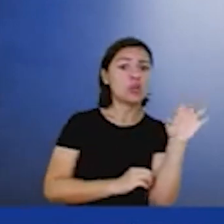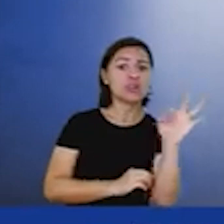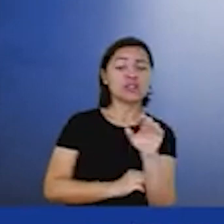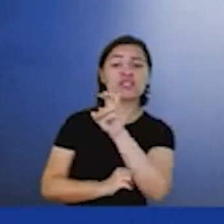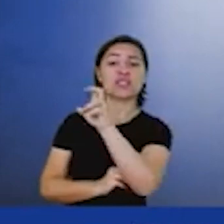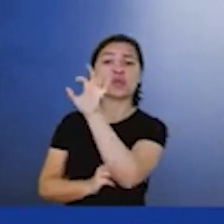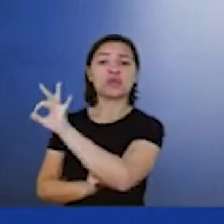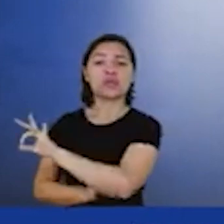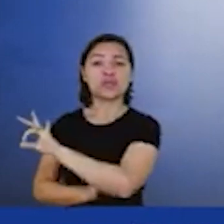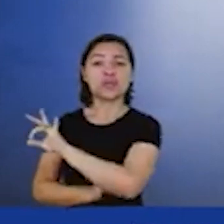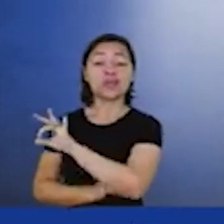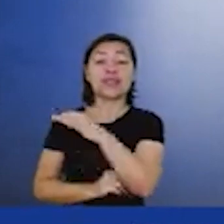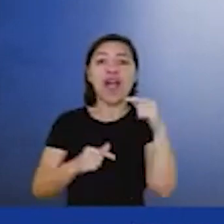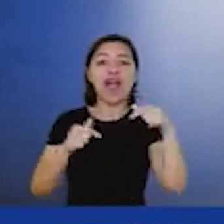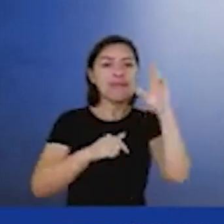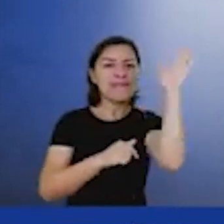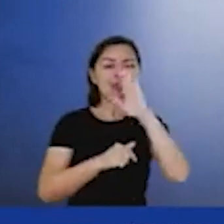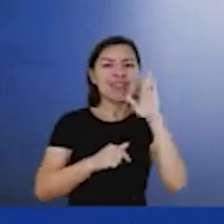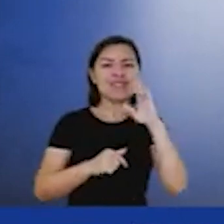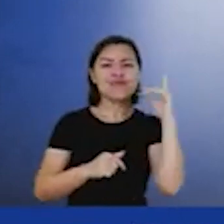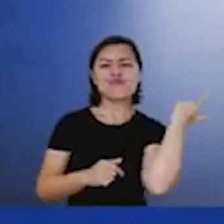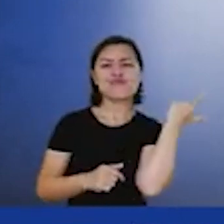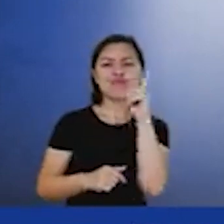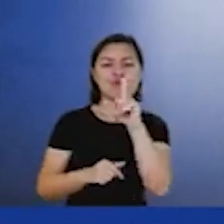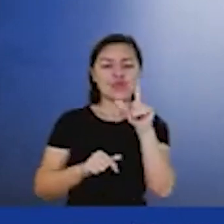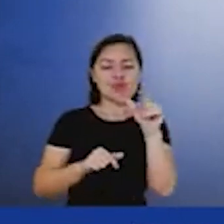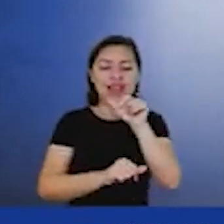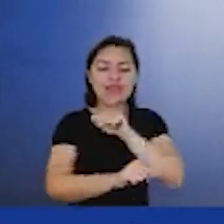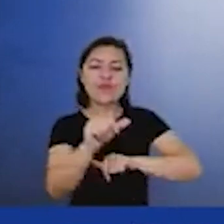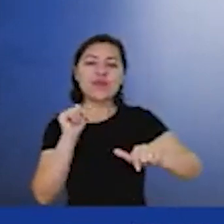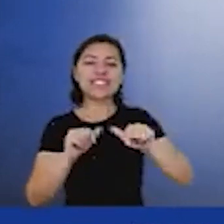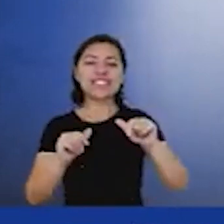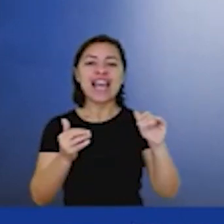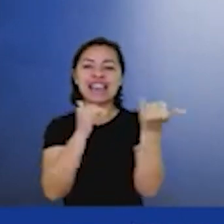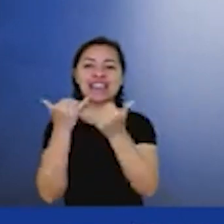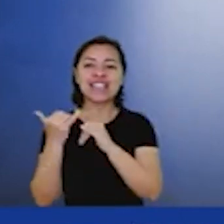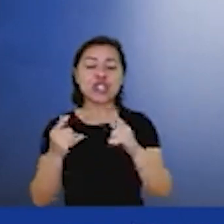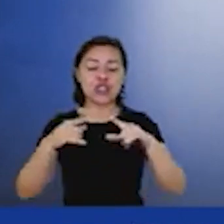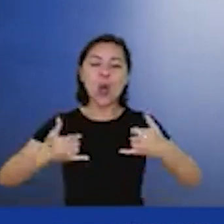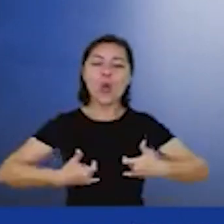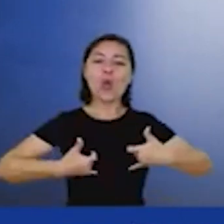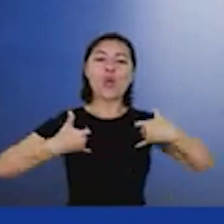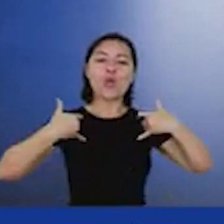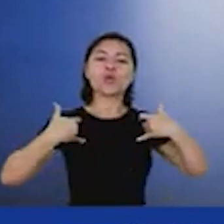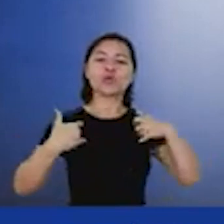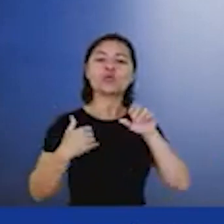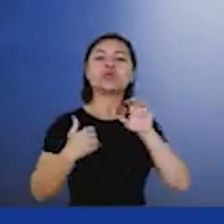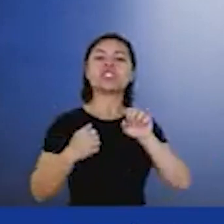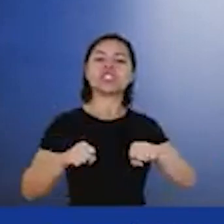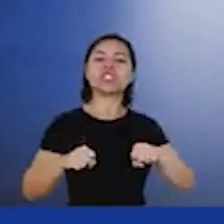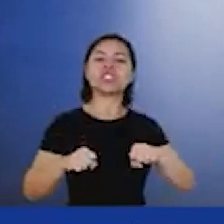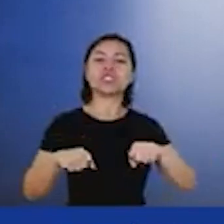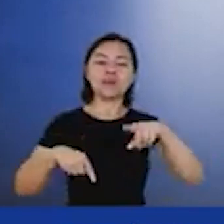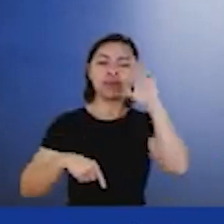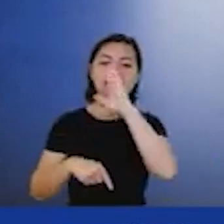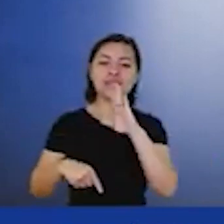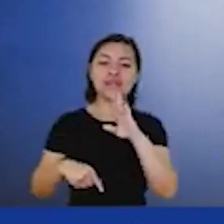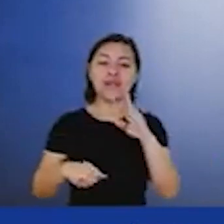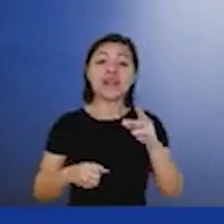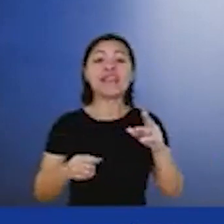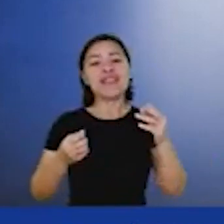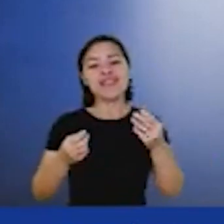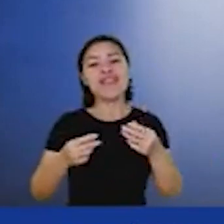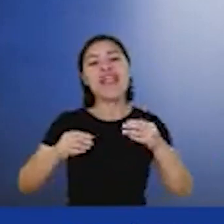dá um show de bola no quesito transição energética é para todos nós nos orgulharmos bastante disso e a Petrobras